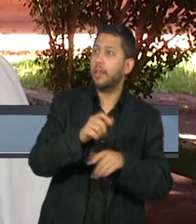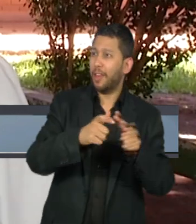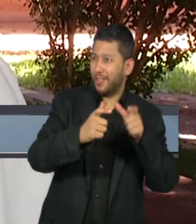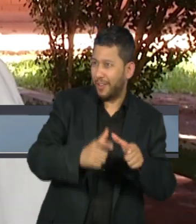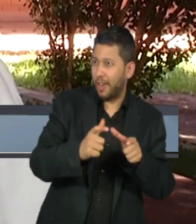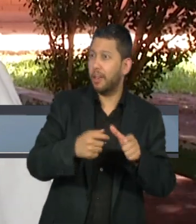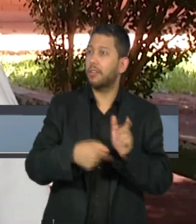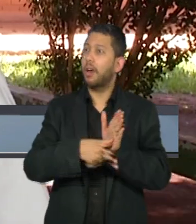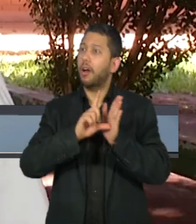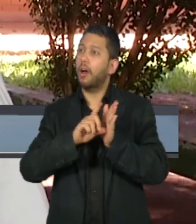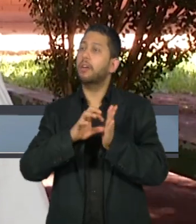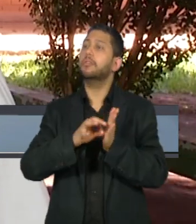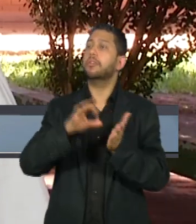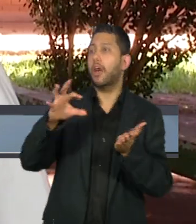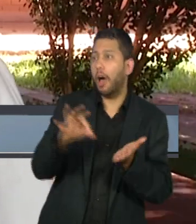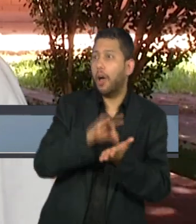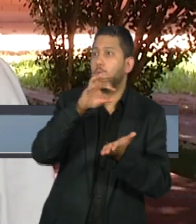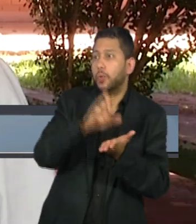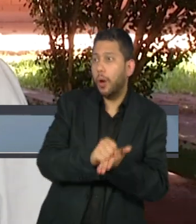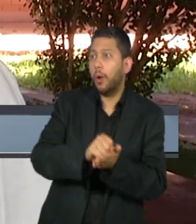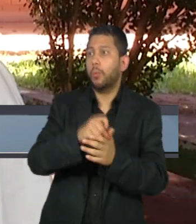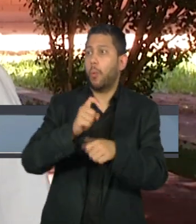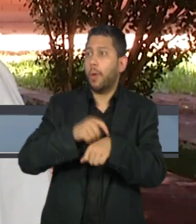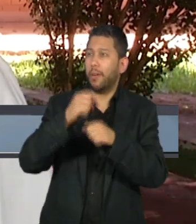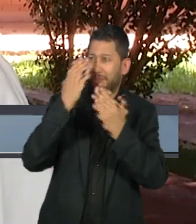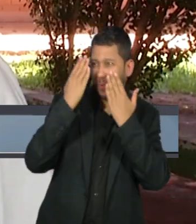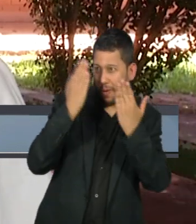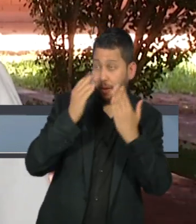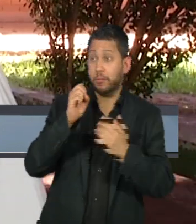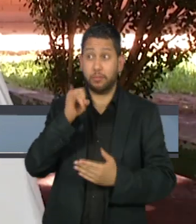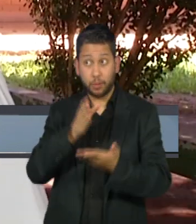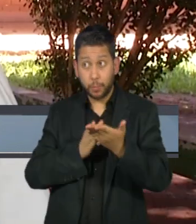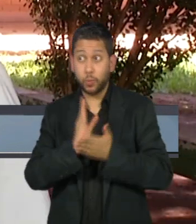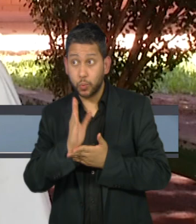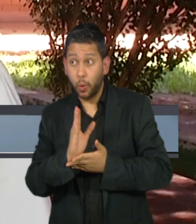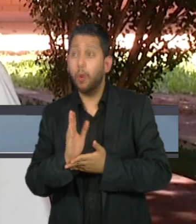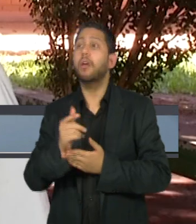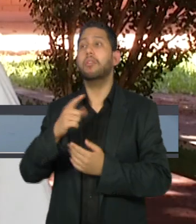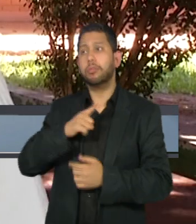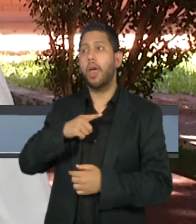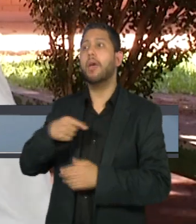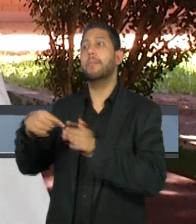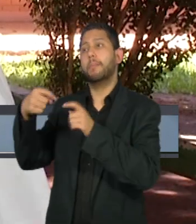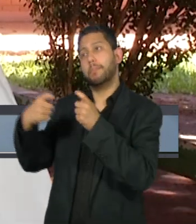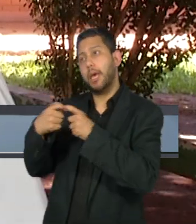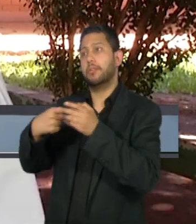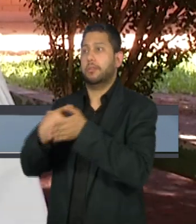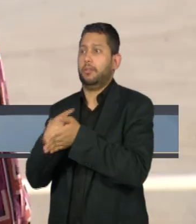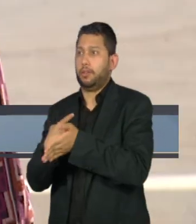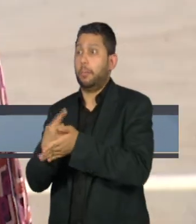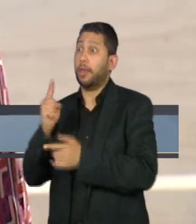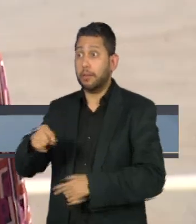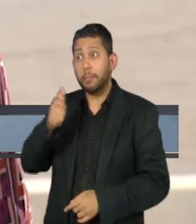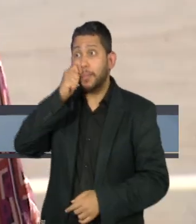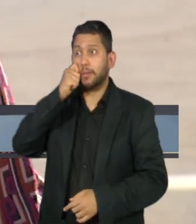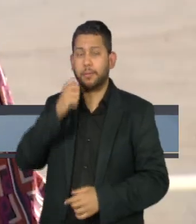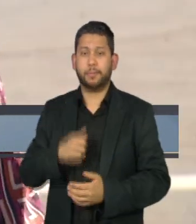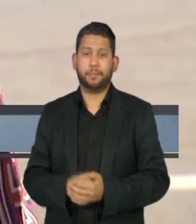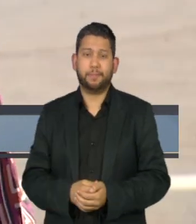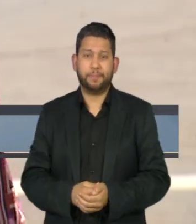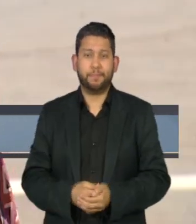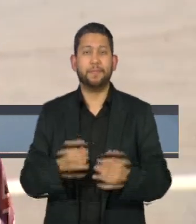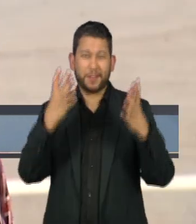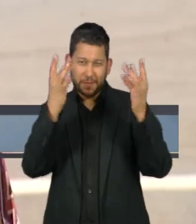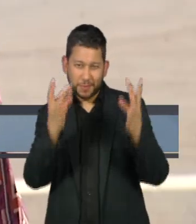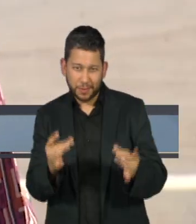feito esse agendamento do psicológico. E após ele ser aprovado, gente faz o agendamento do exame médico. Então esse é presencial. Mais informações